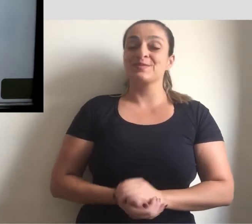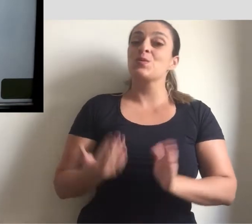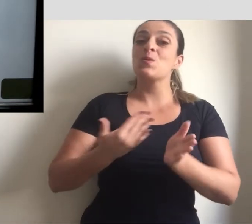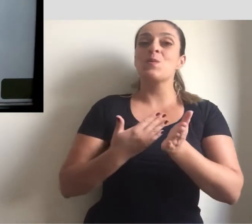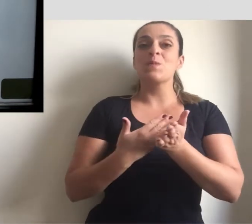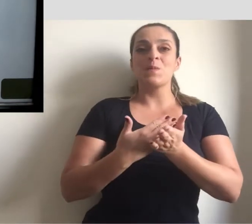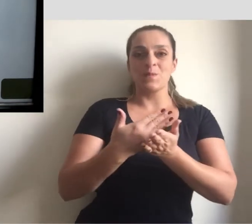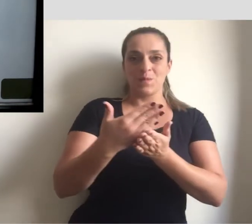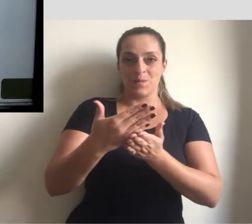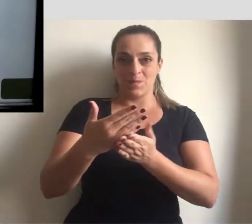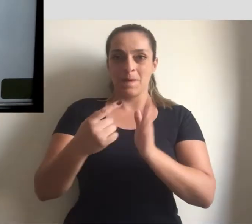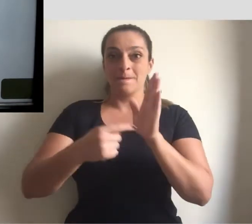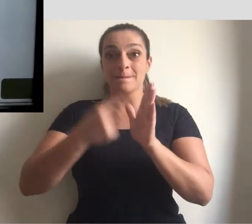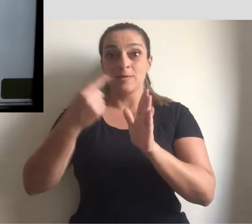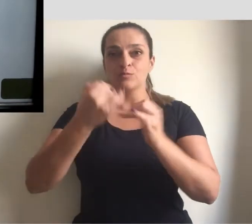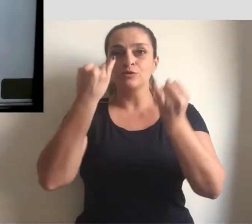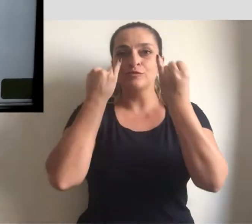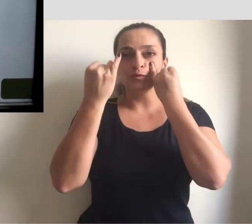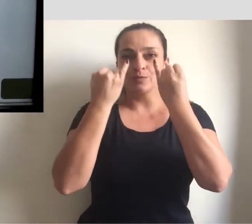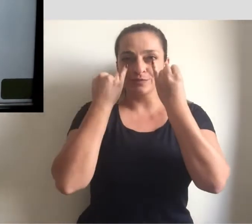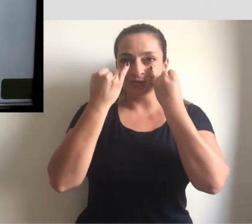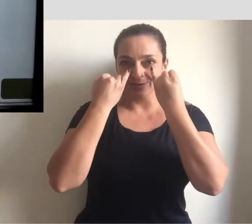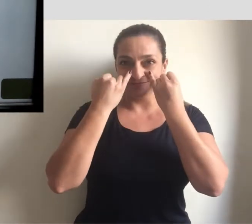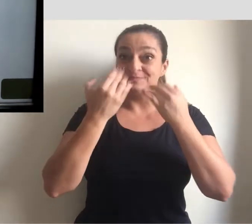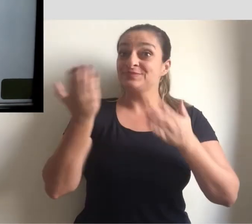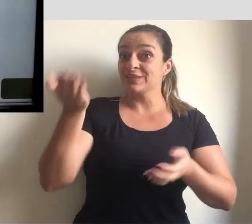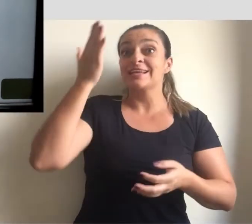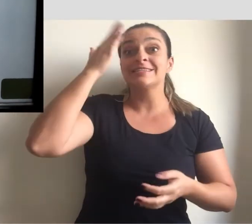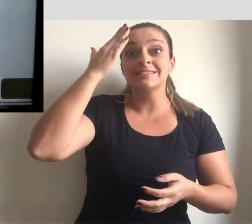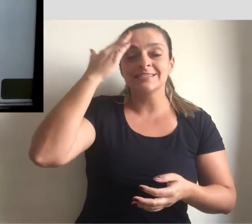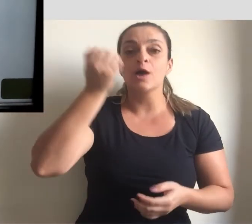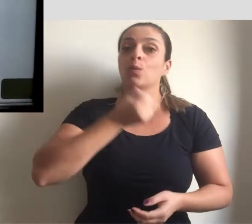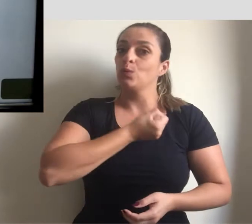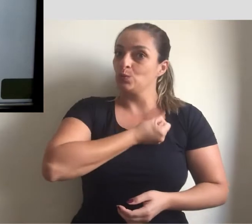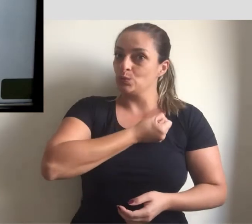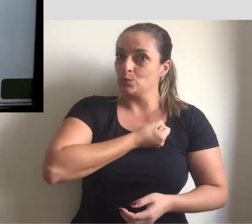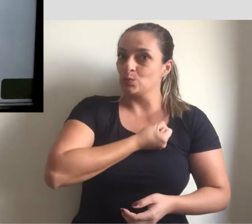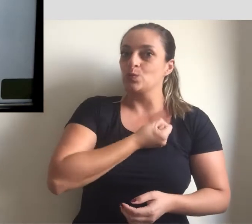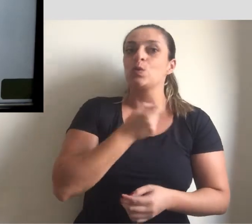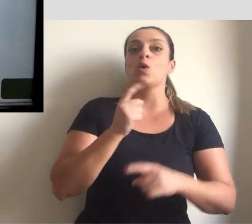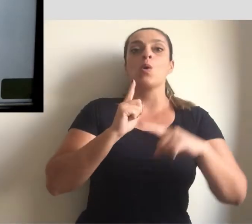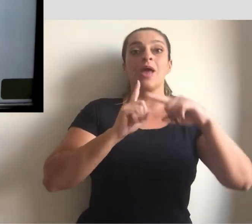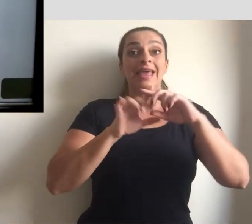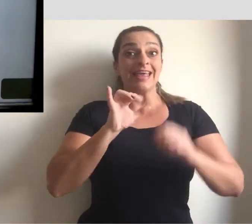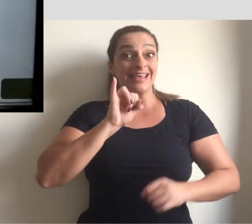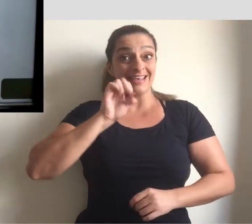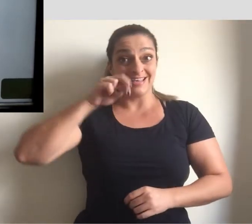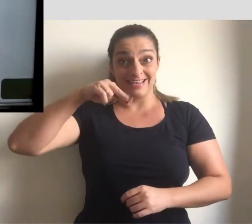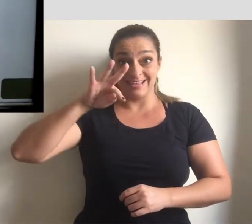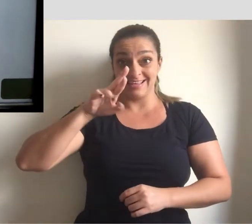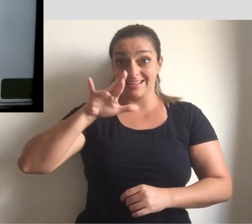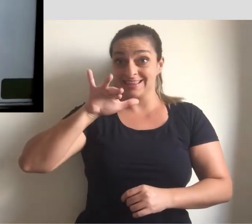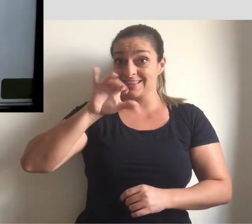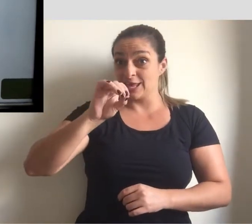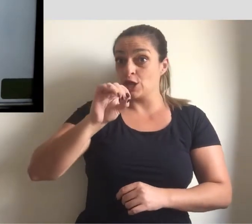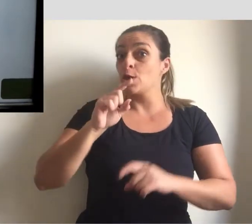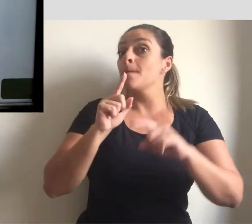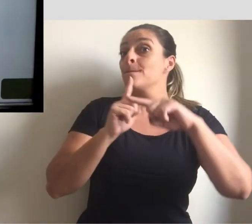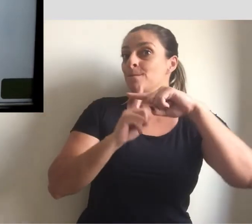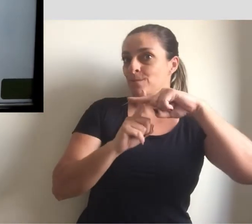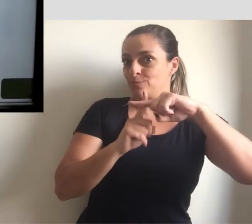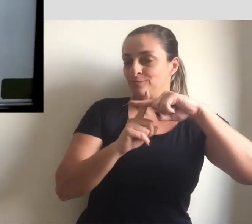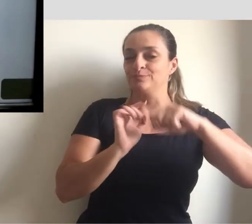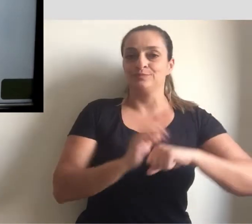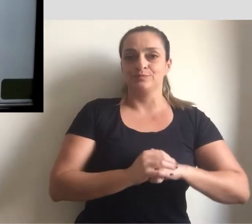iniciar pela primeira informação. Já sabemos que o número é inteiro e positivo. O produto desse